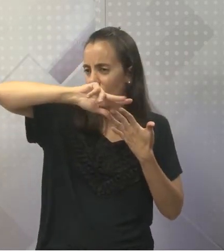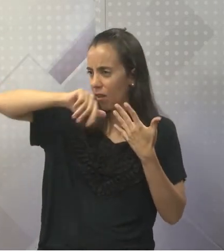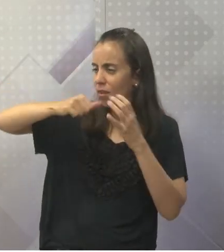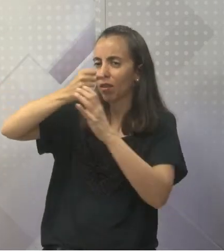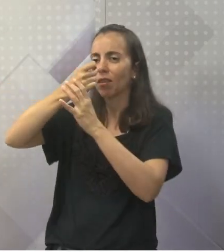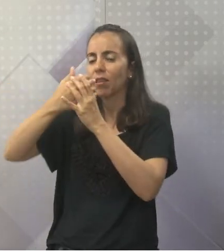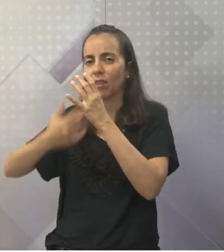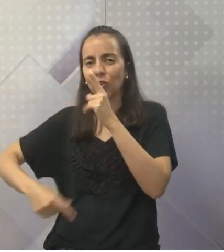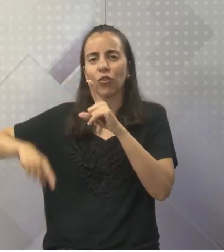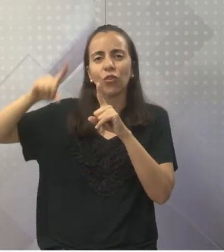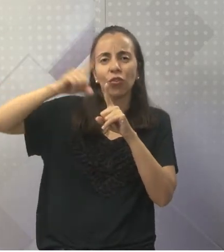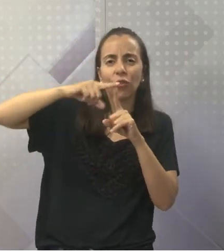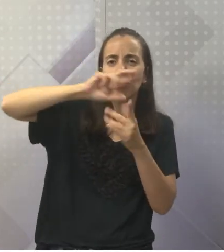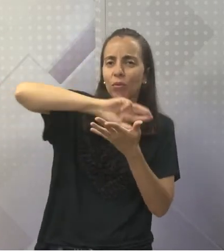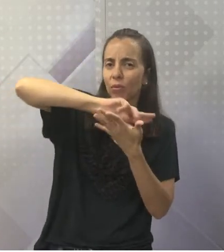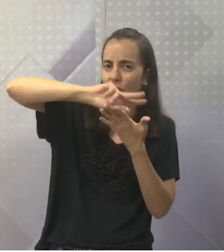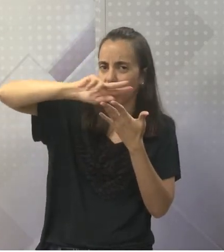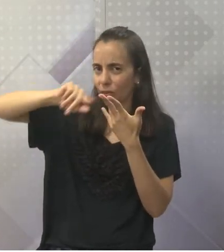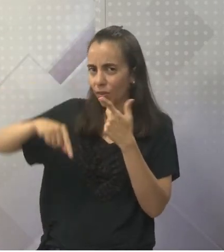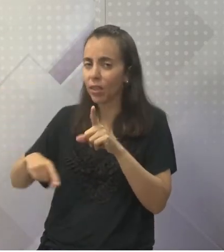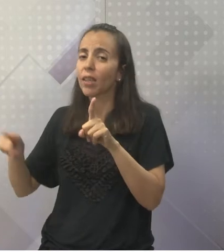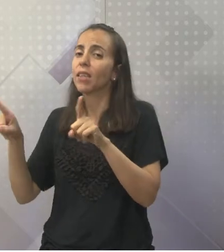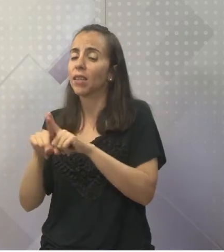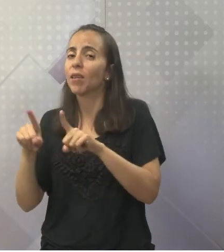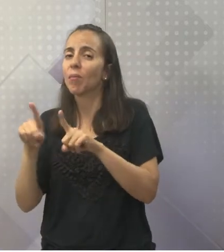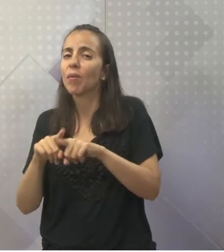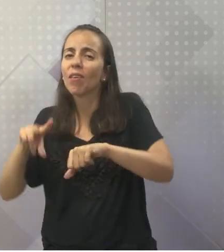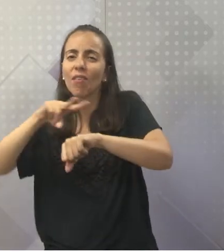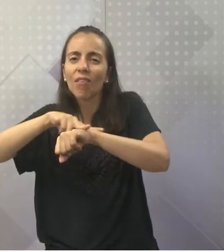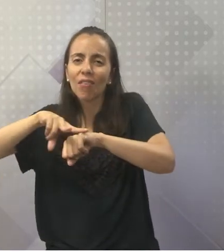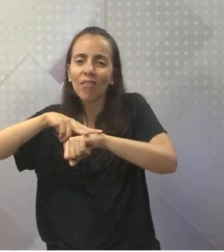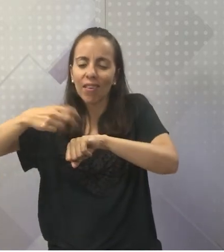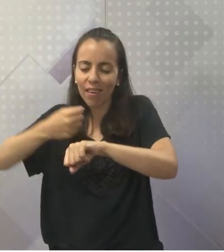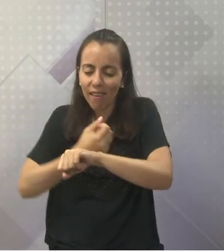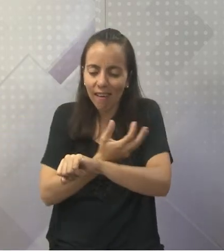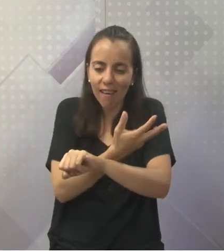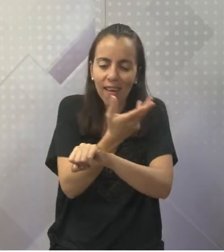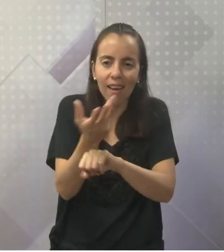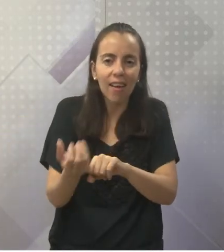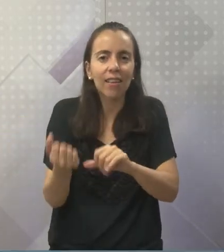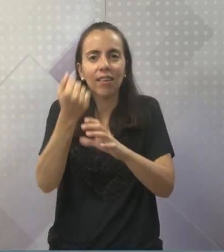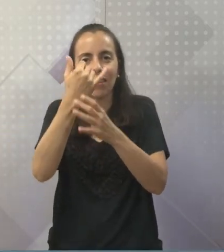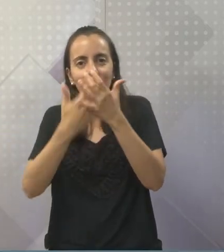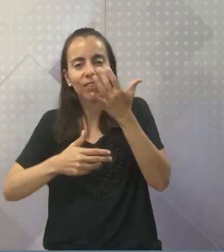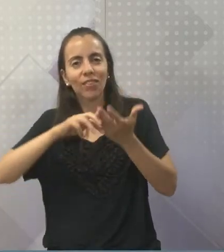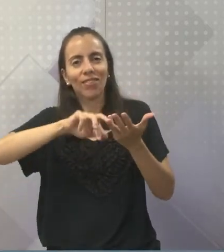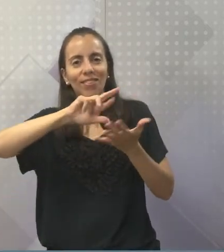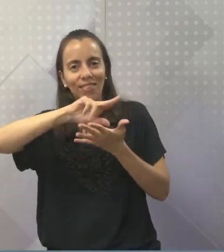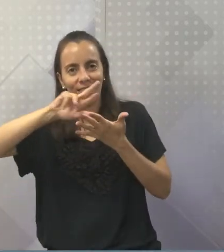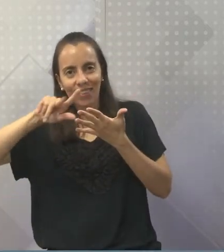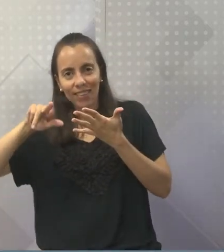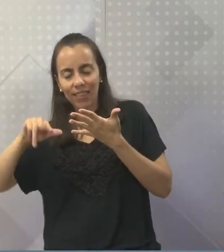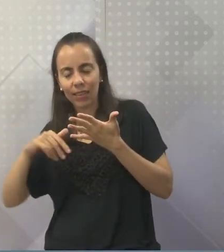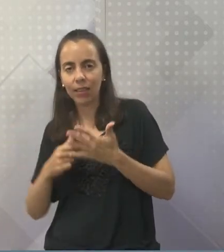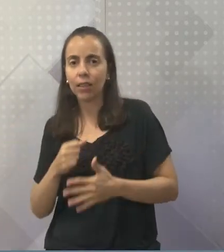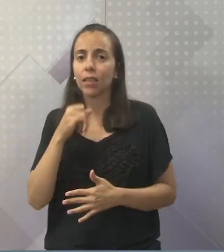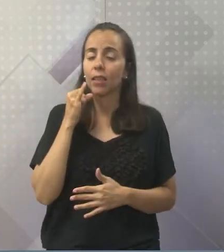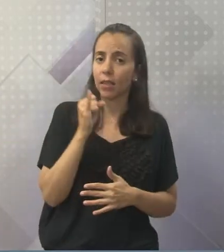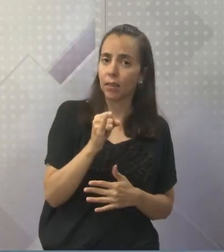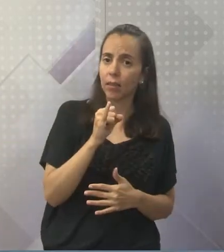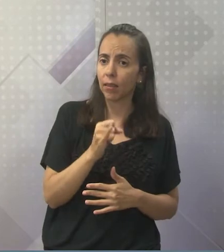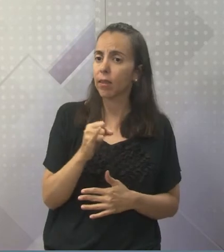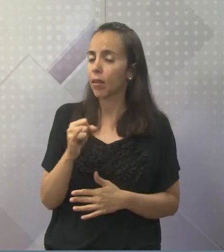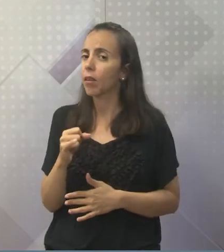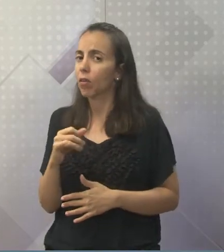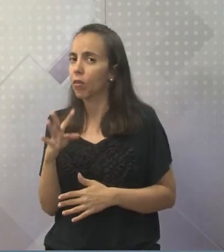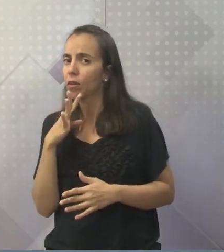características e tem plantas com características completamente diferentes. Se a gente fosse classificar esses